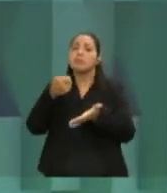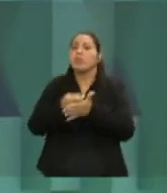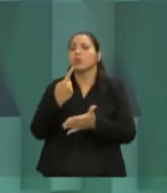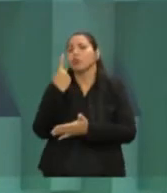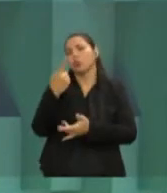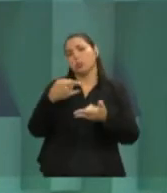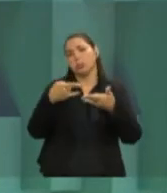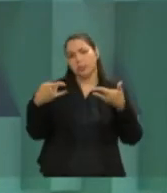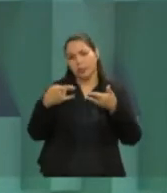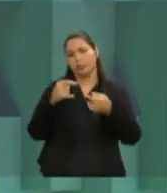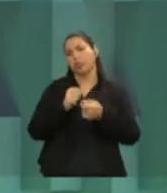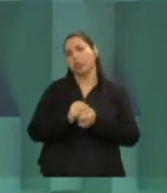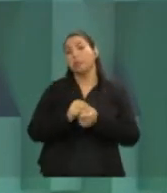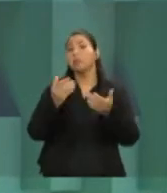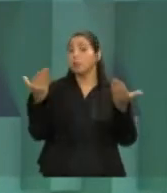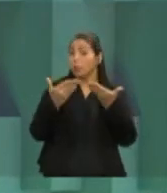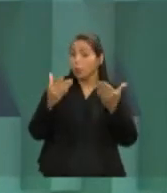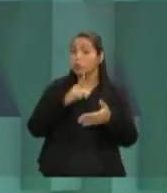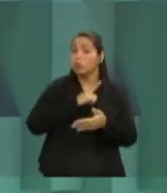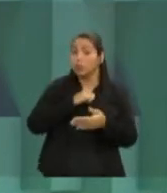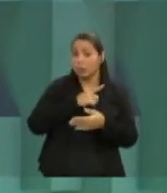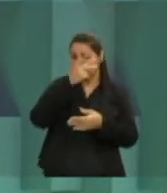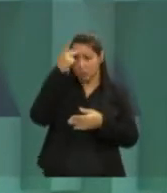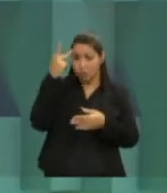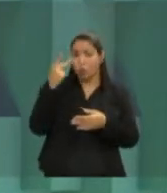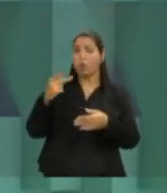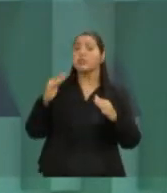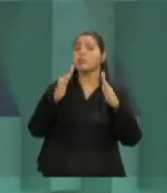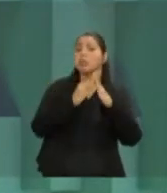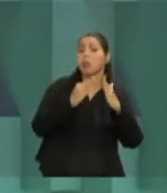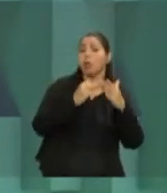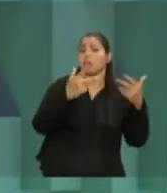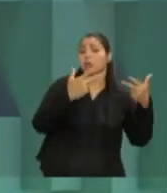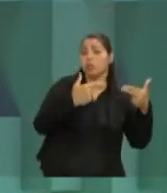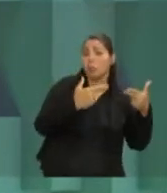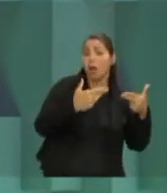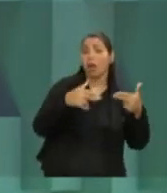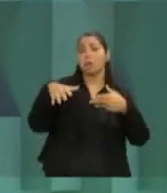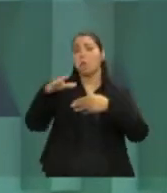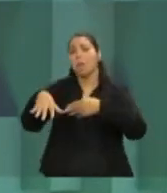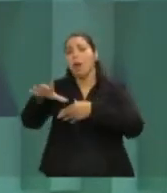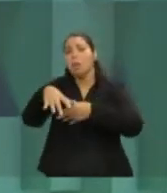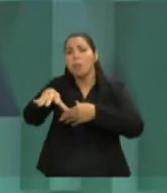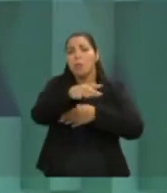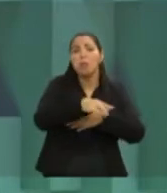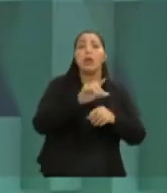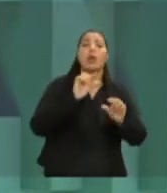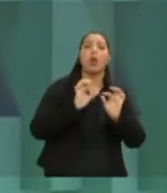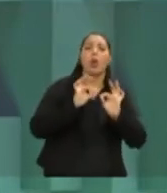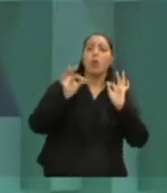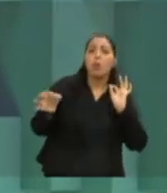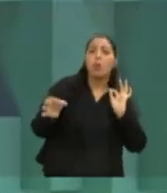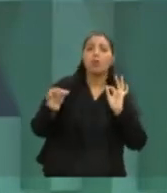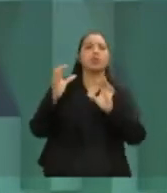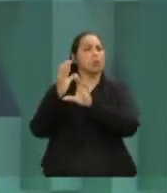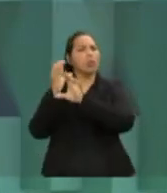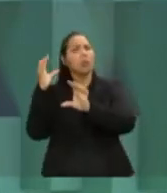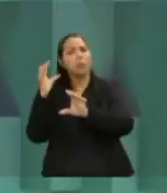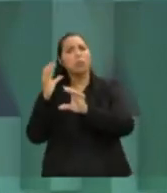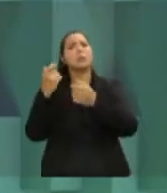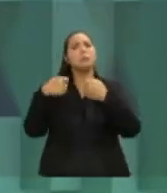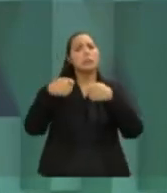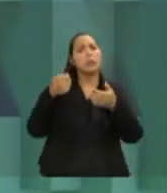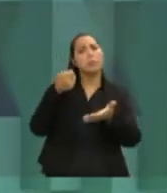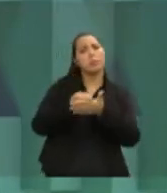bilhete único. Hoje, nós temos pessoas que moram em São Pedro ou em outros bairros, para ir a determinados bairros, como Jardim Camburi, precisam de duas